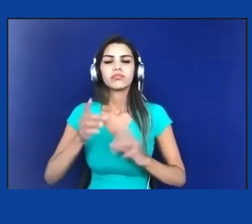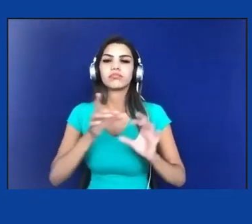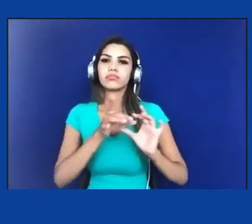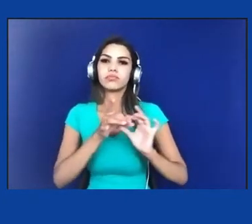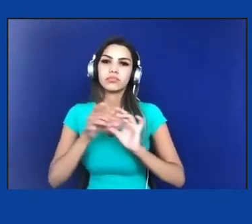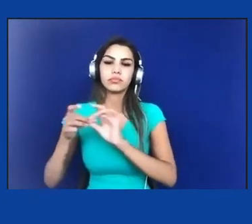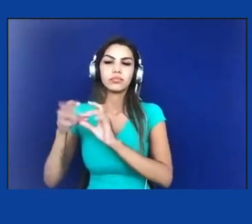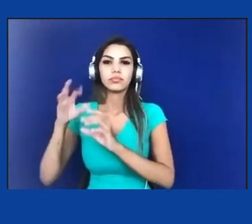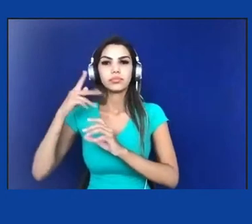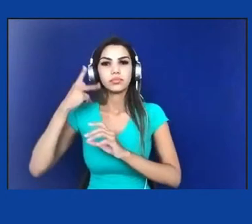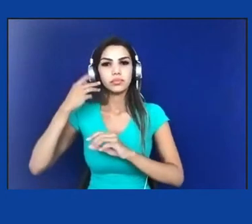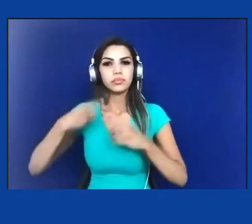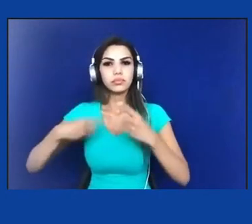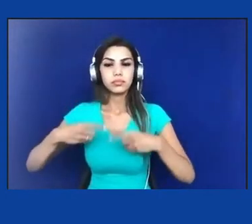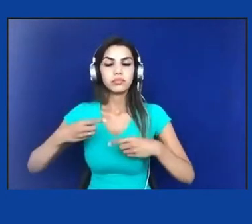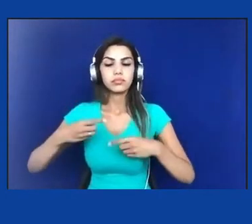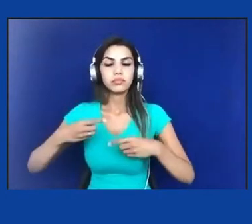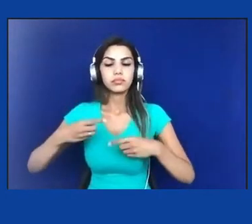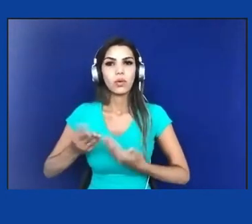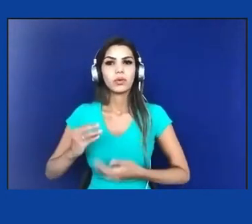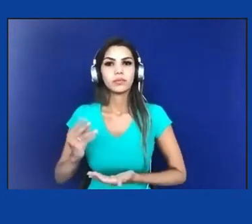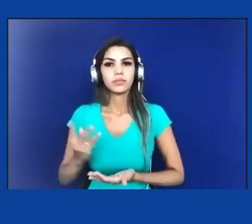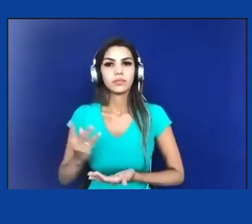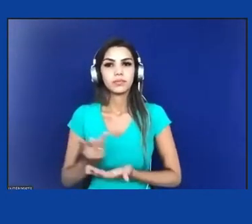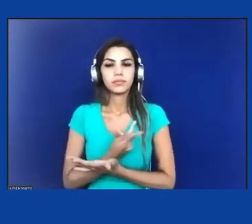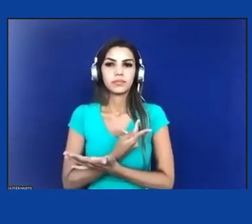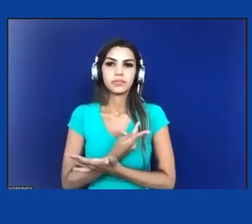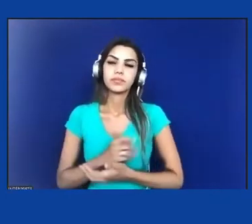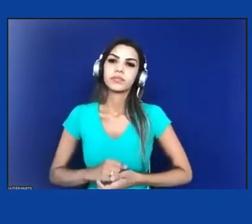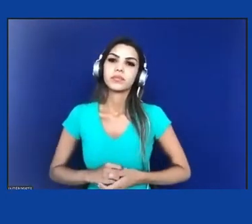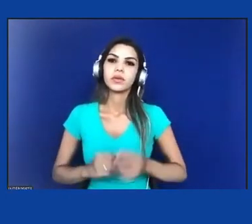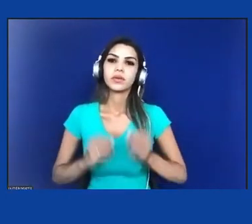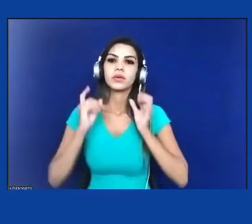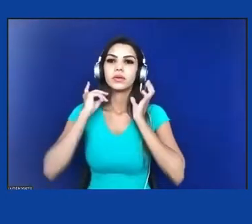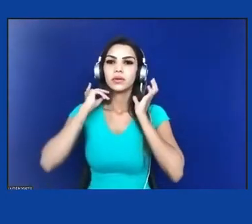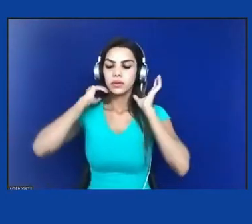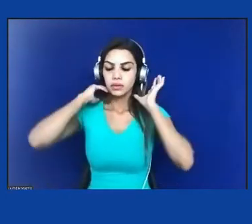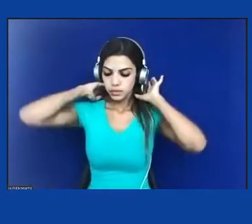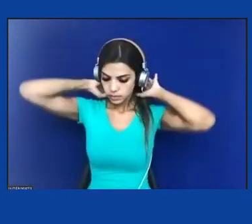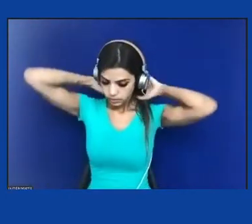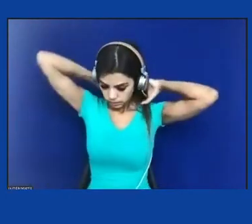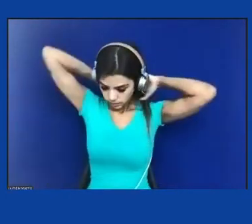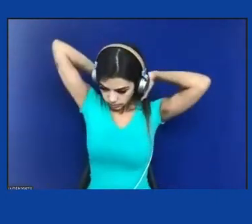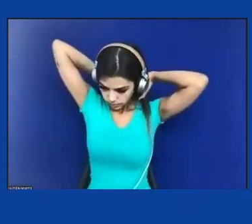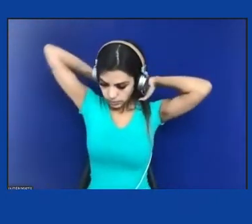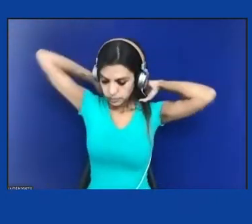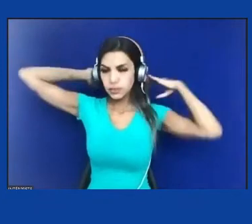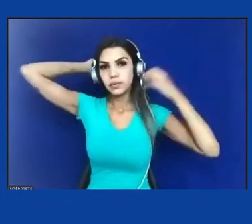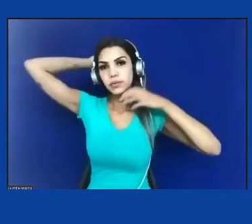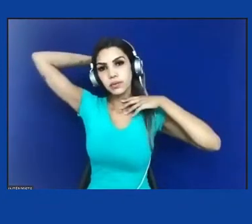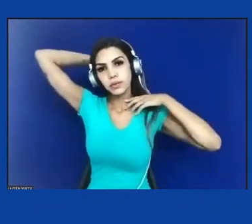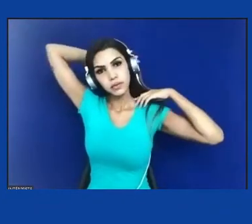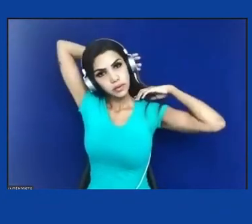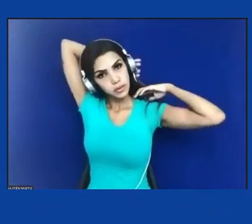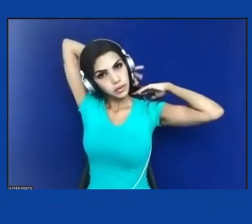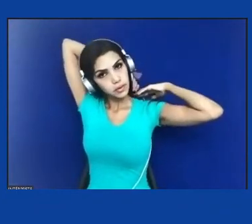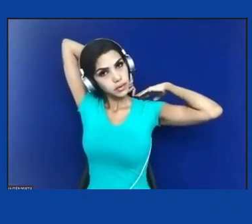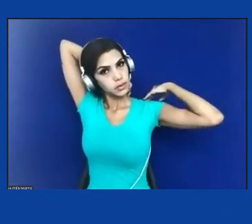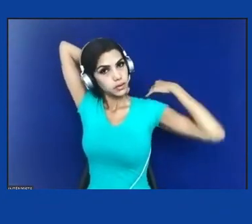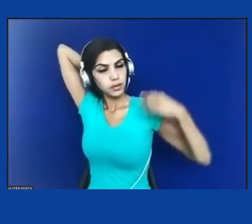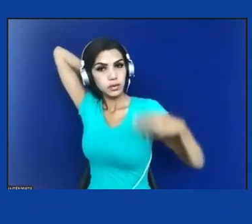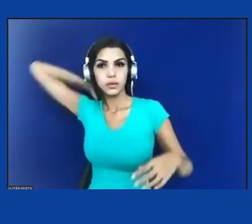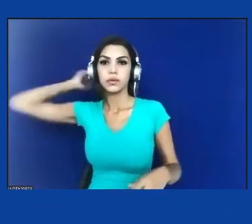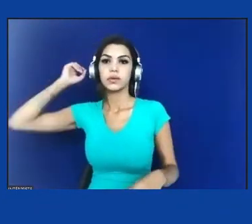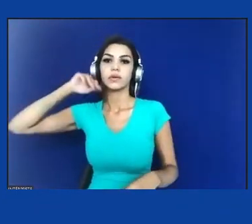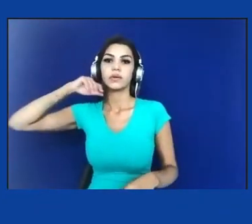atualmente. Eu finalizo a minha fala observando